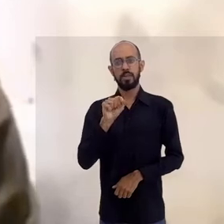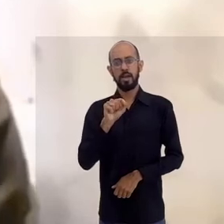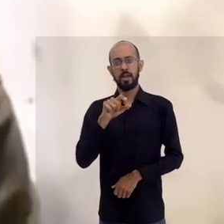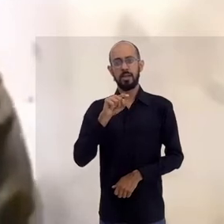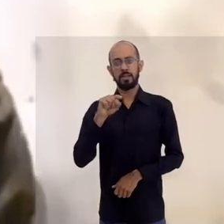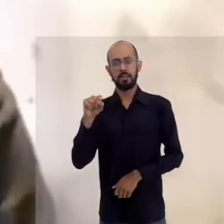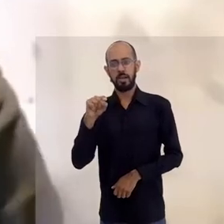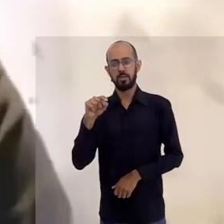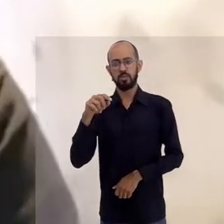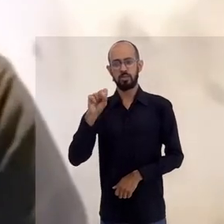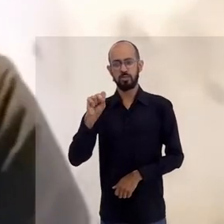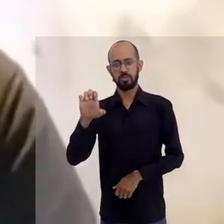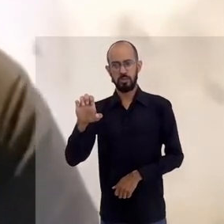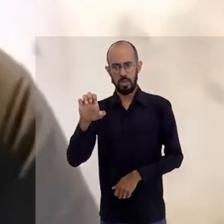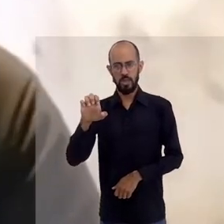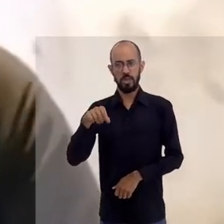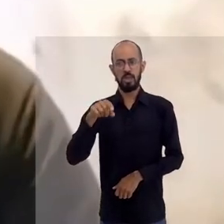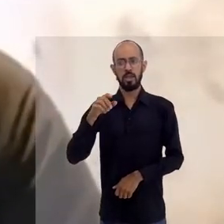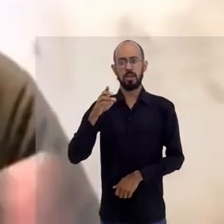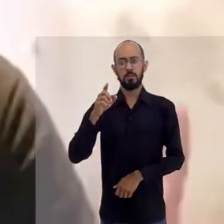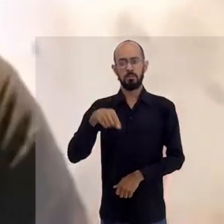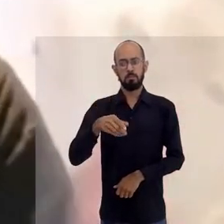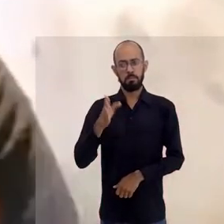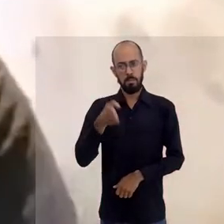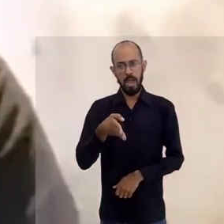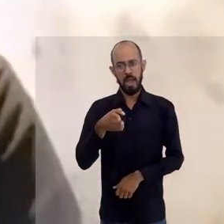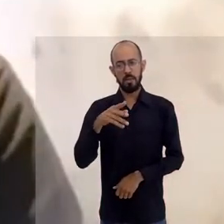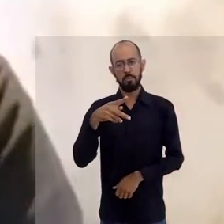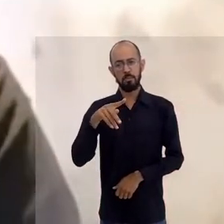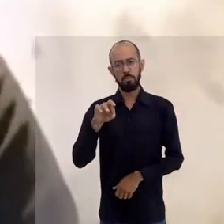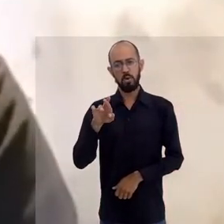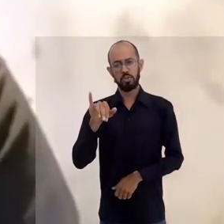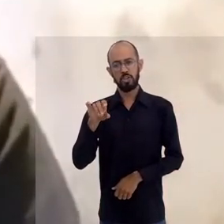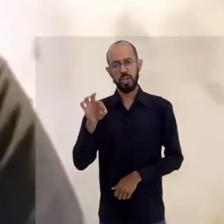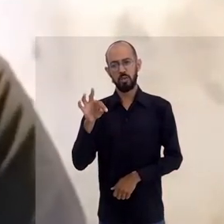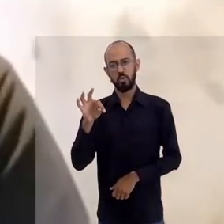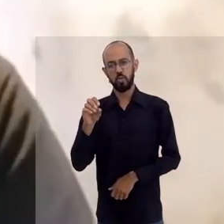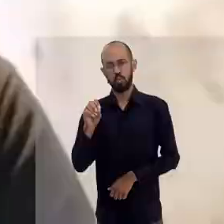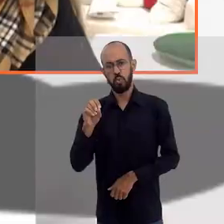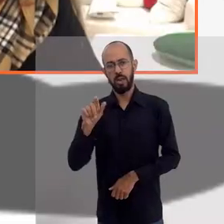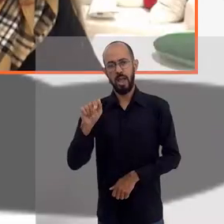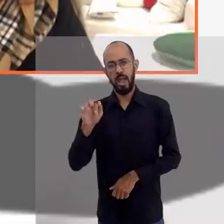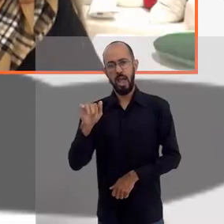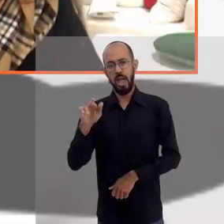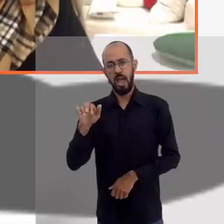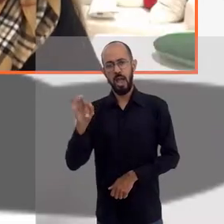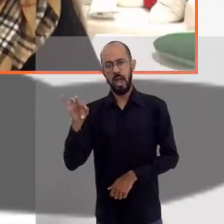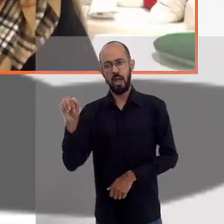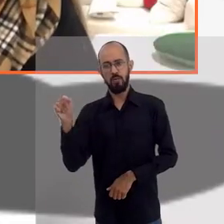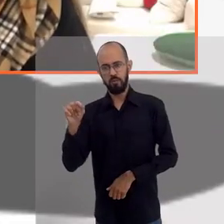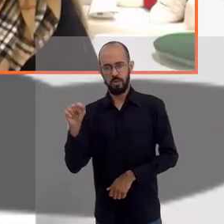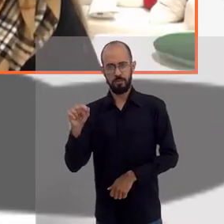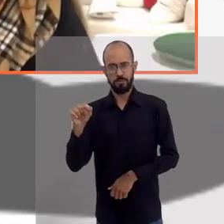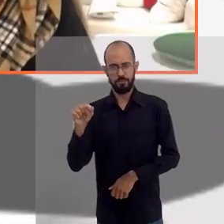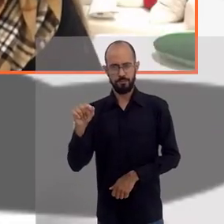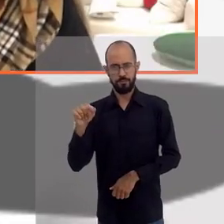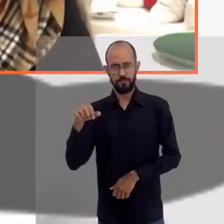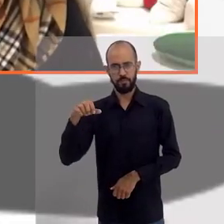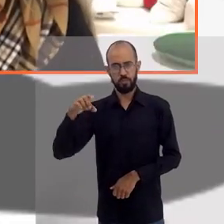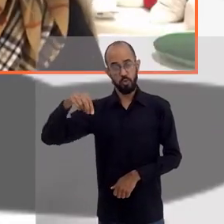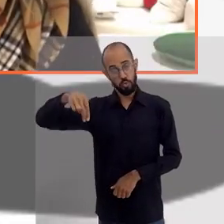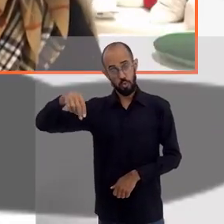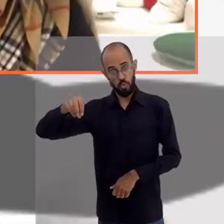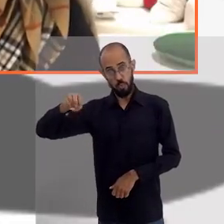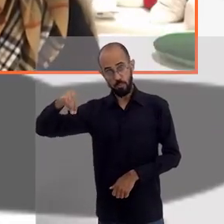barra projeto Garrafa no Mar, tudo junto, e a gente vai pagar a conta que você quiser. Eu estou entrando aqui, inclusive,